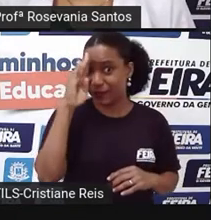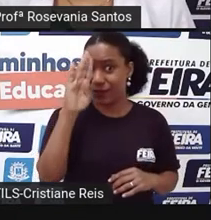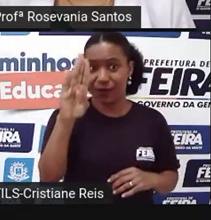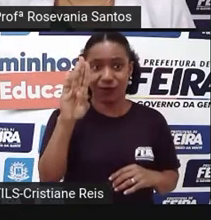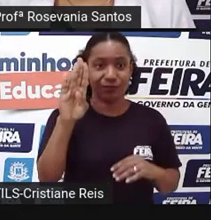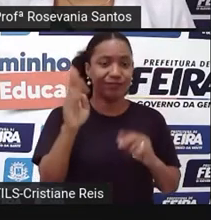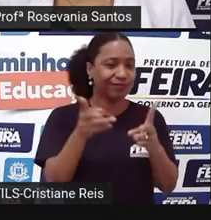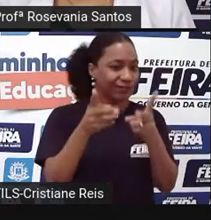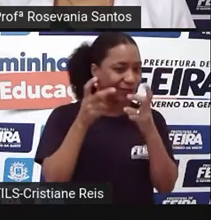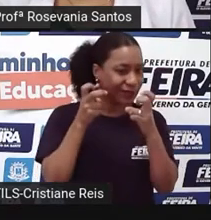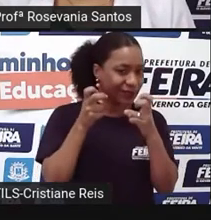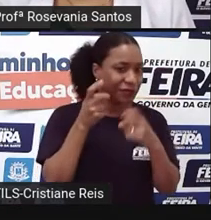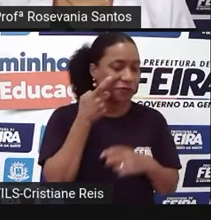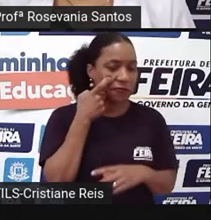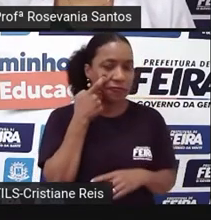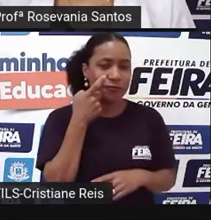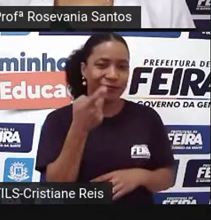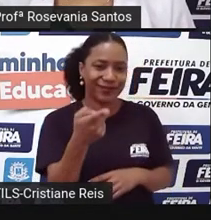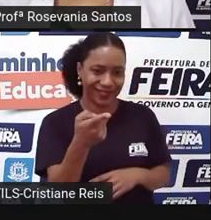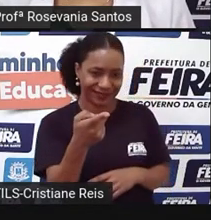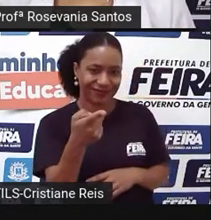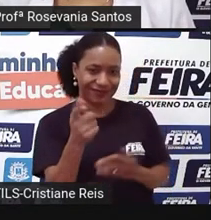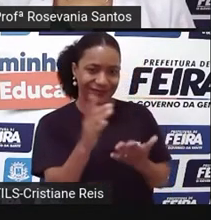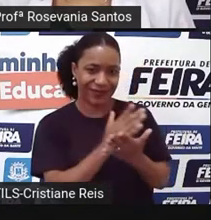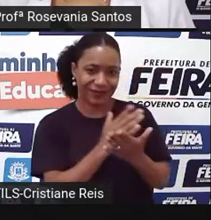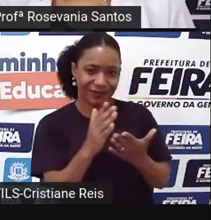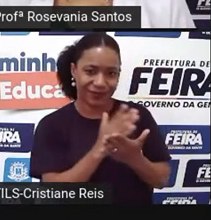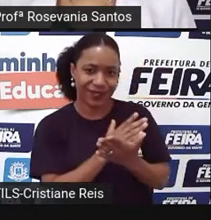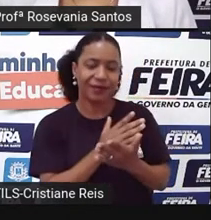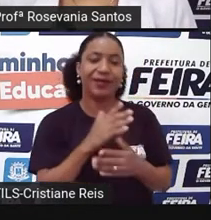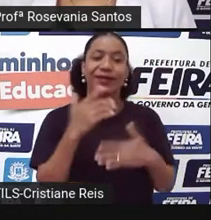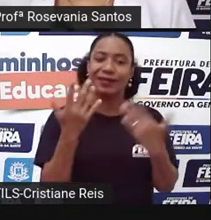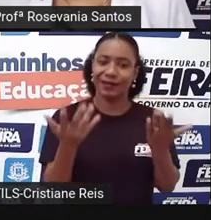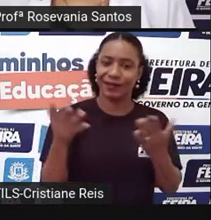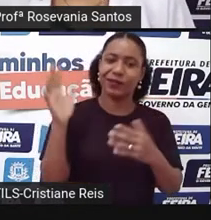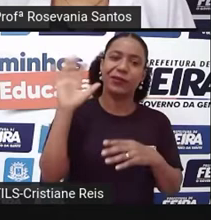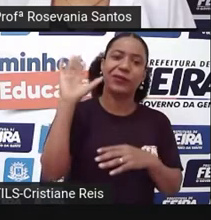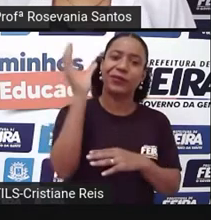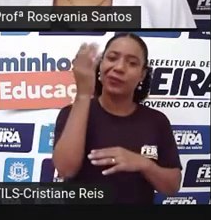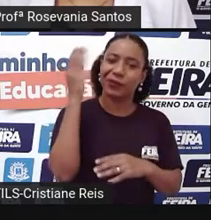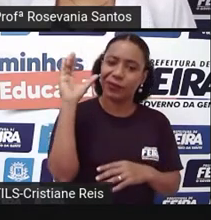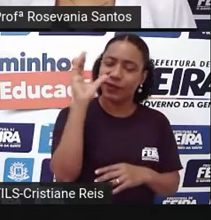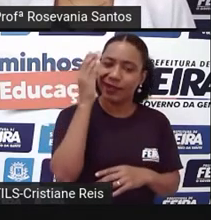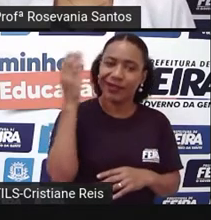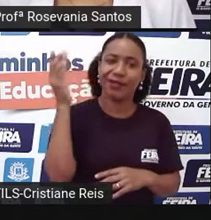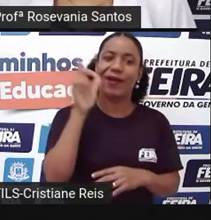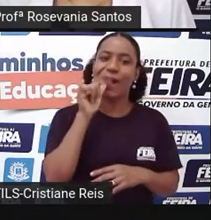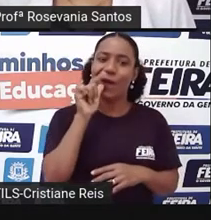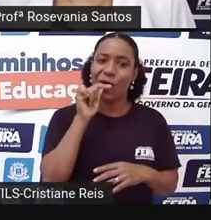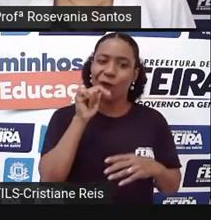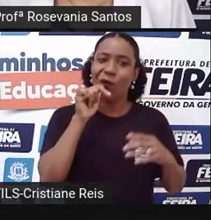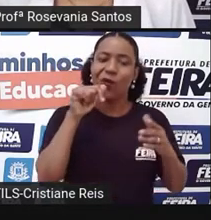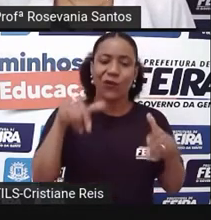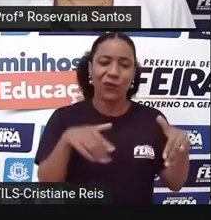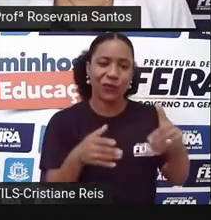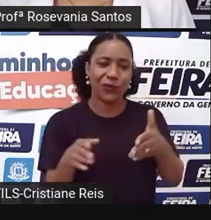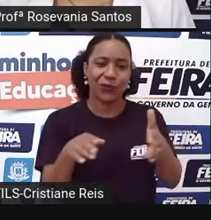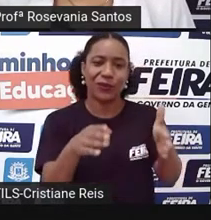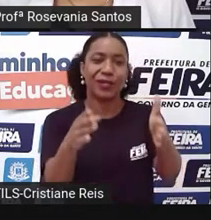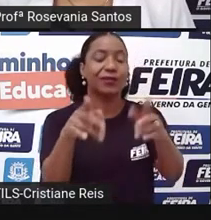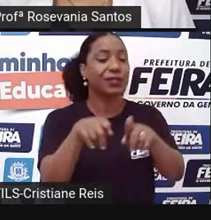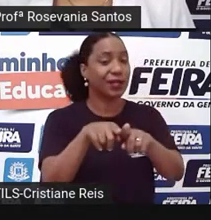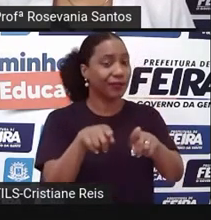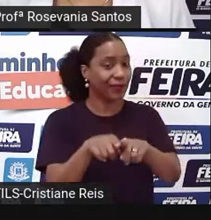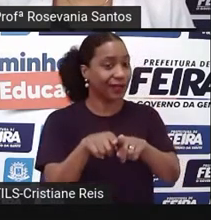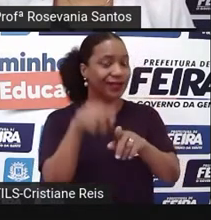algumas, alguns desses elementos naturais, como a questão do clima, a questão da hidrografia e da própria vegetação,